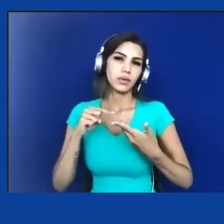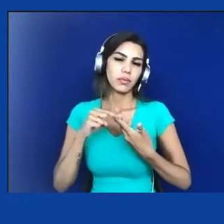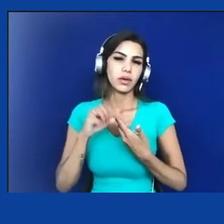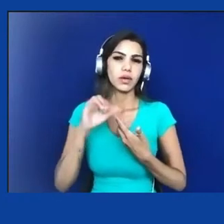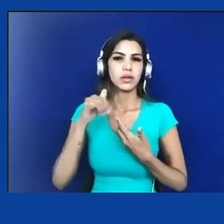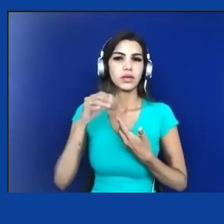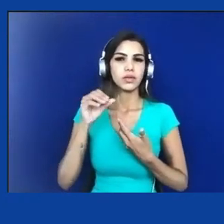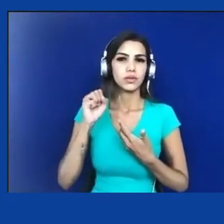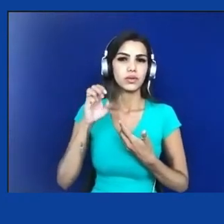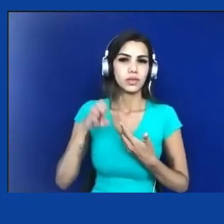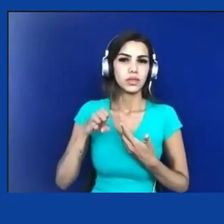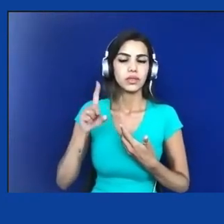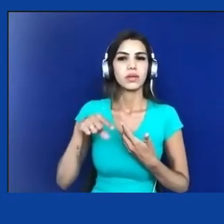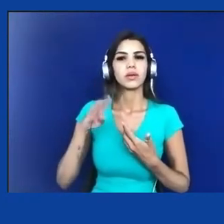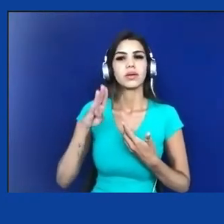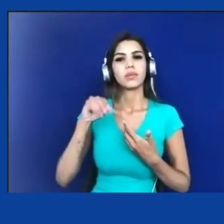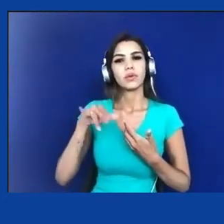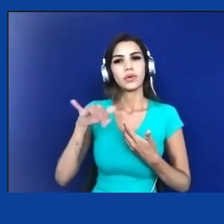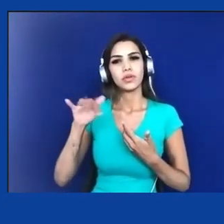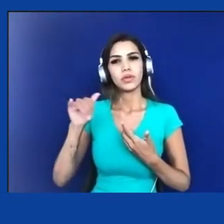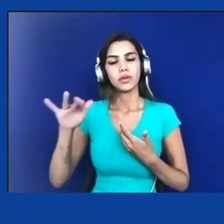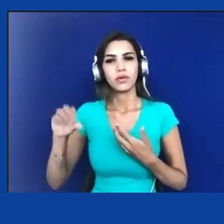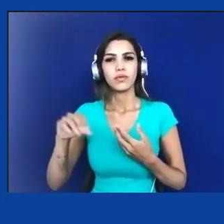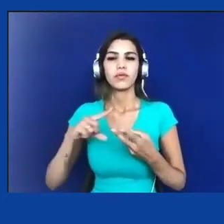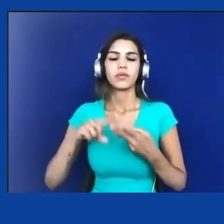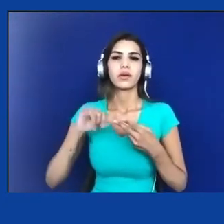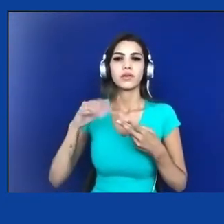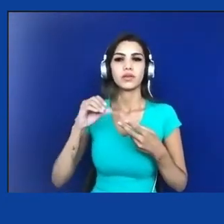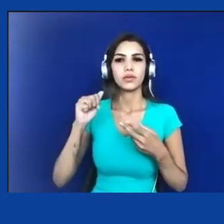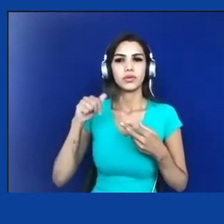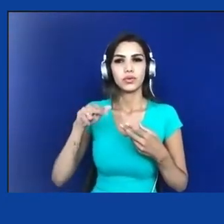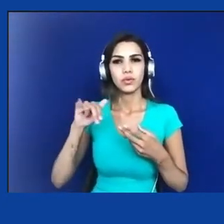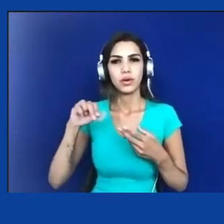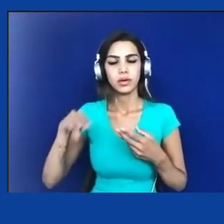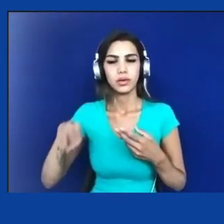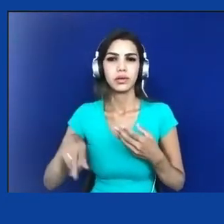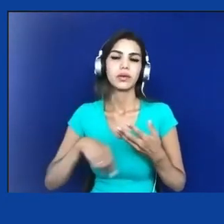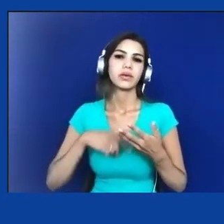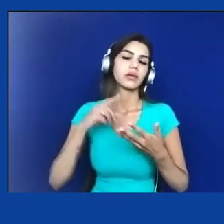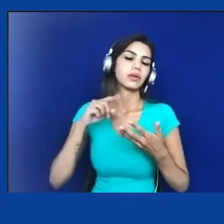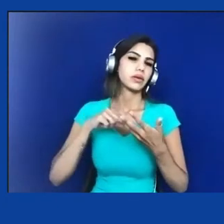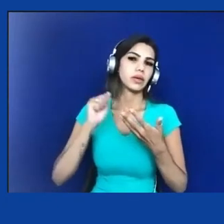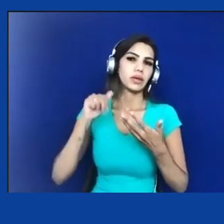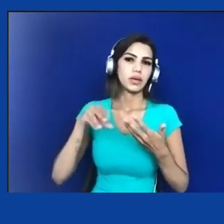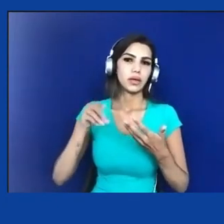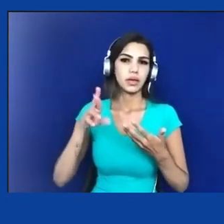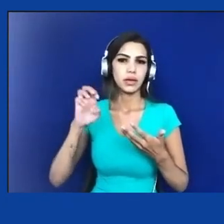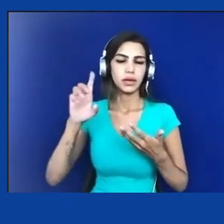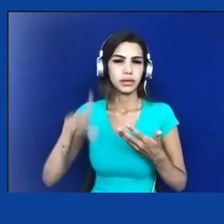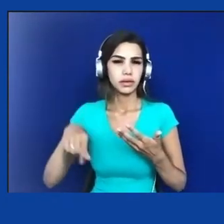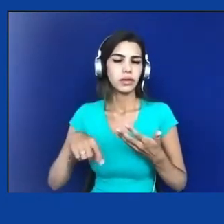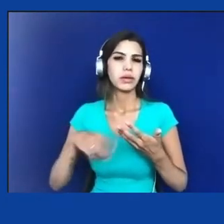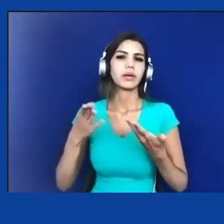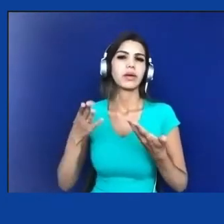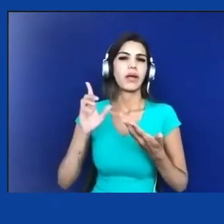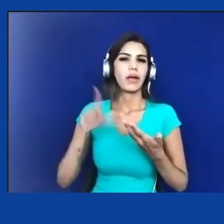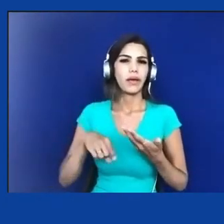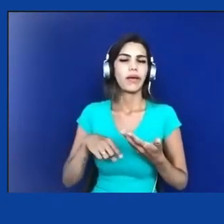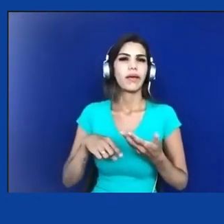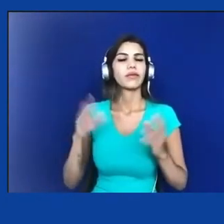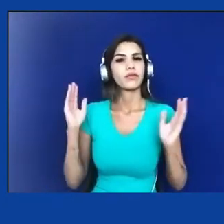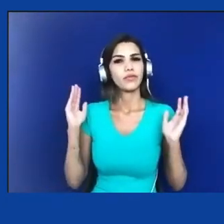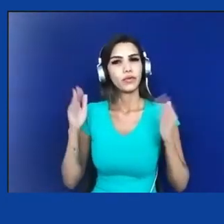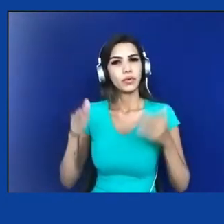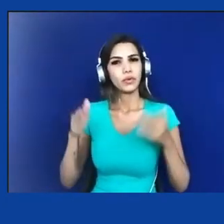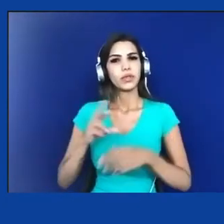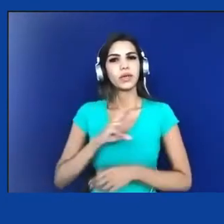Porto Alegre, Joaquim Nabuco, André Rebouças, e que se estende a República adentro em